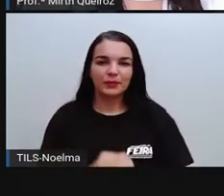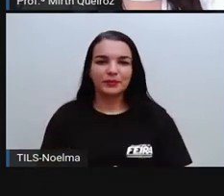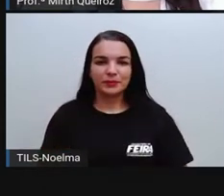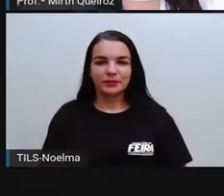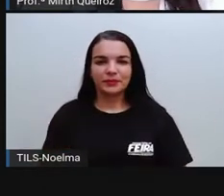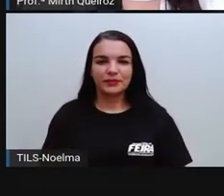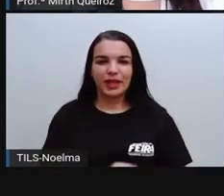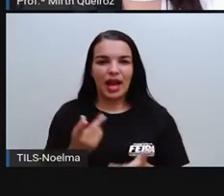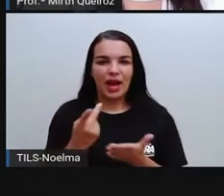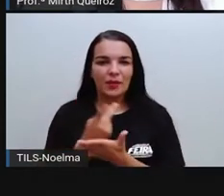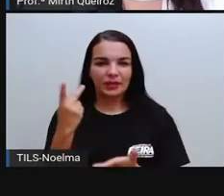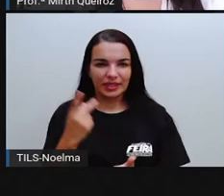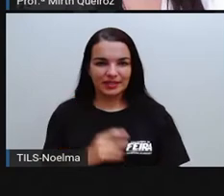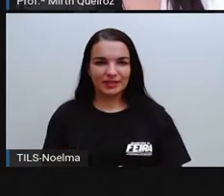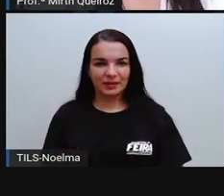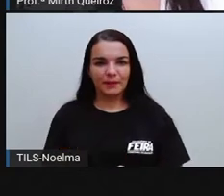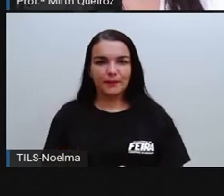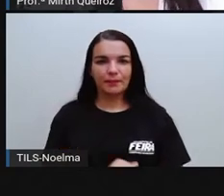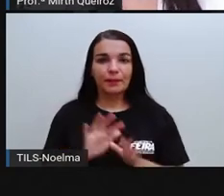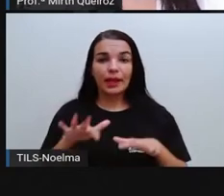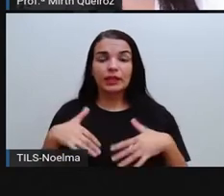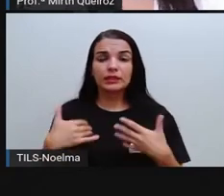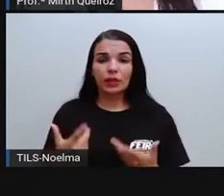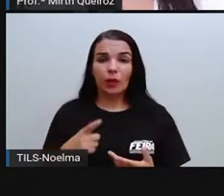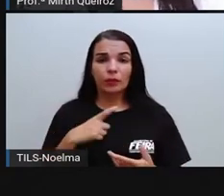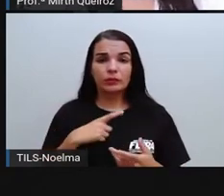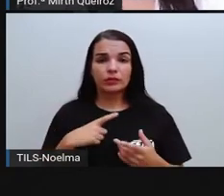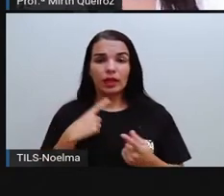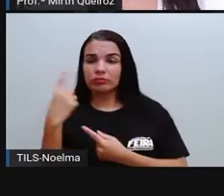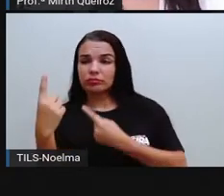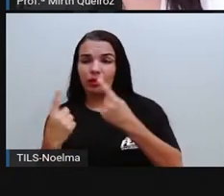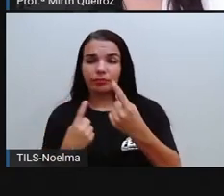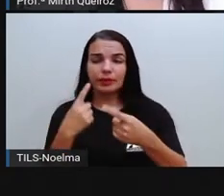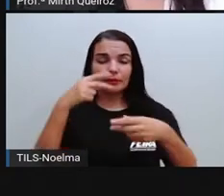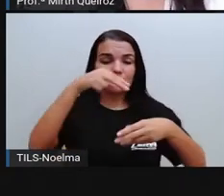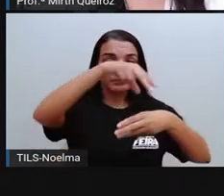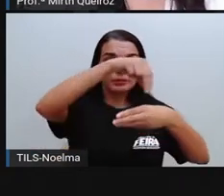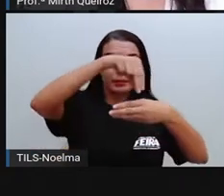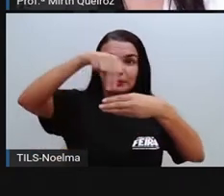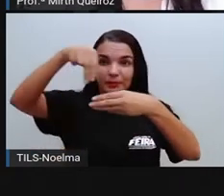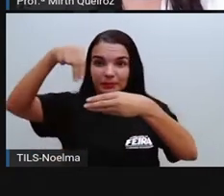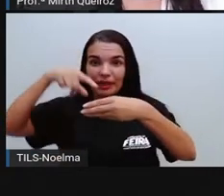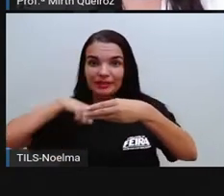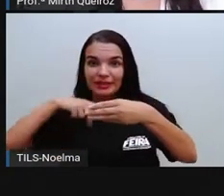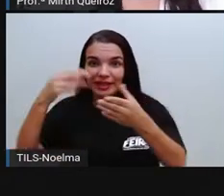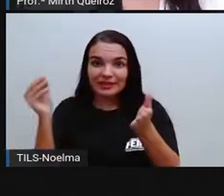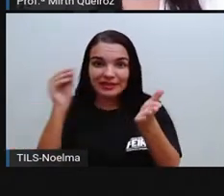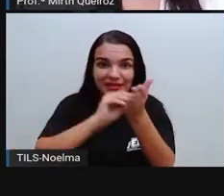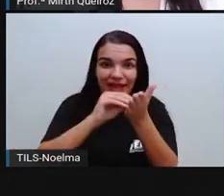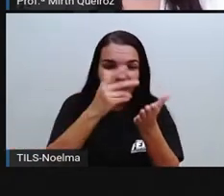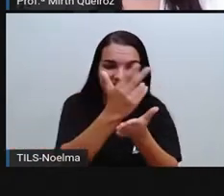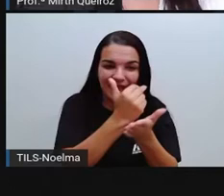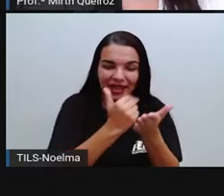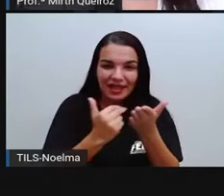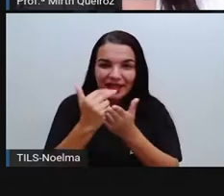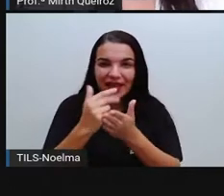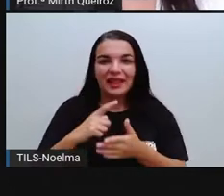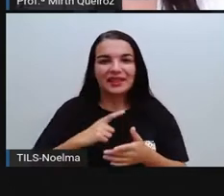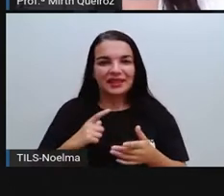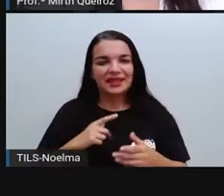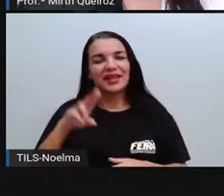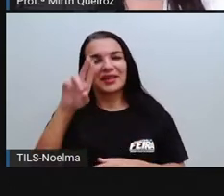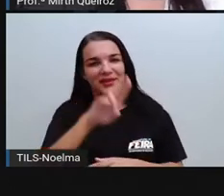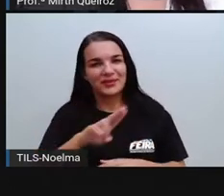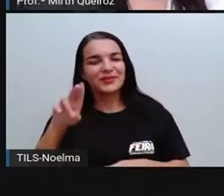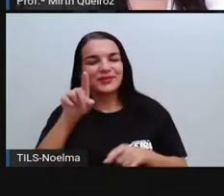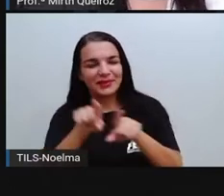Como é que isso acontece. As ilustrações dos cordéis são bem característicos desse gênero. São feitos utilizando